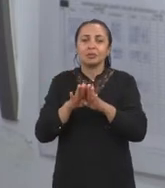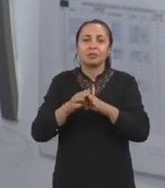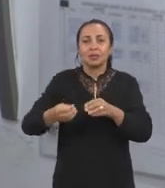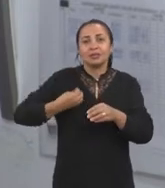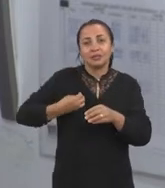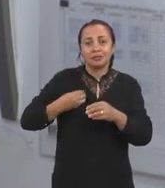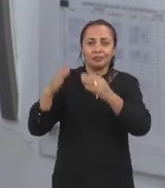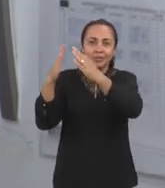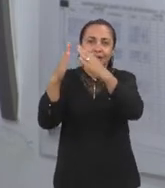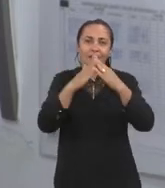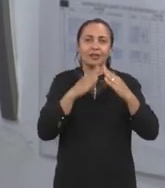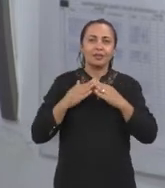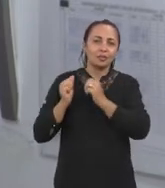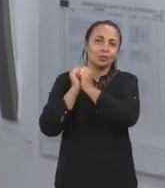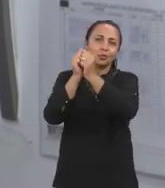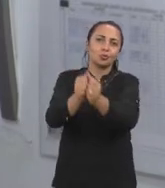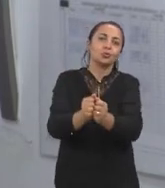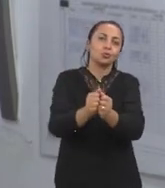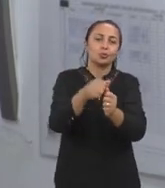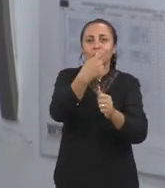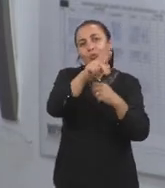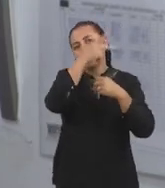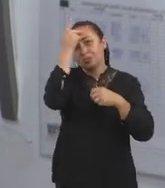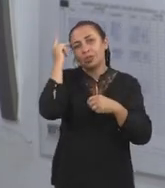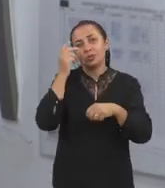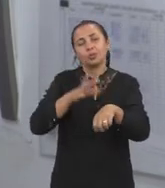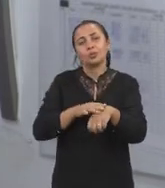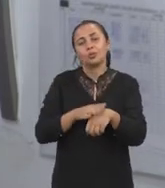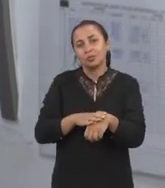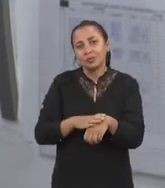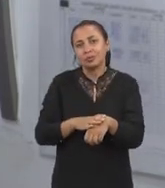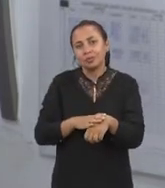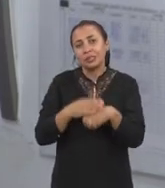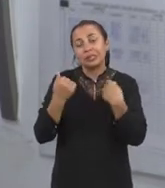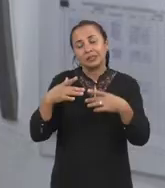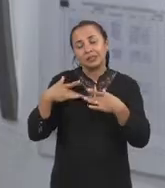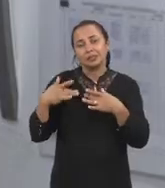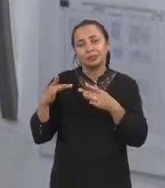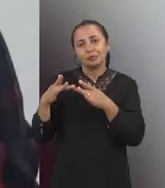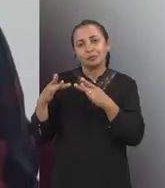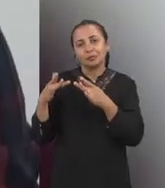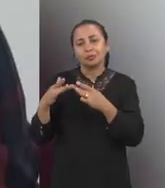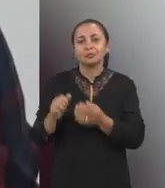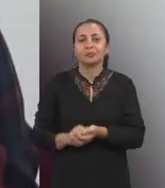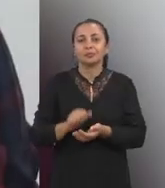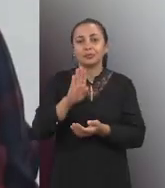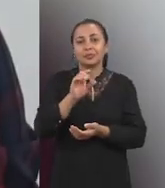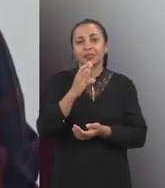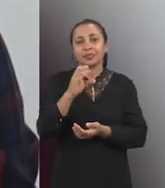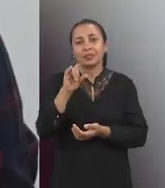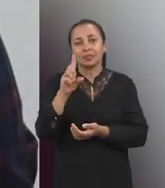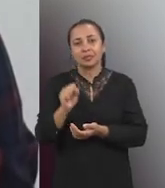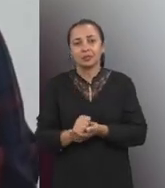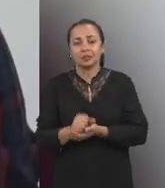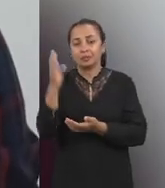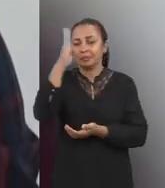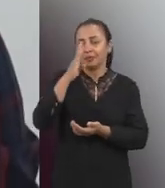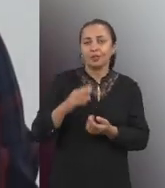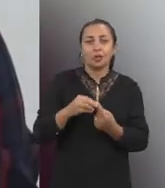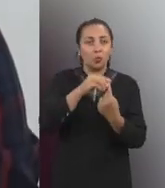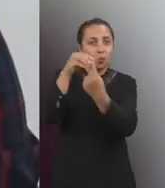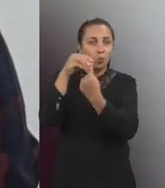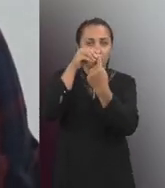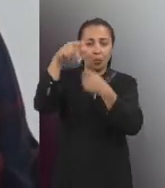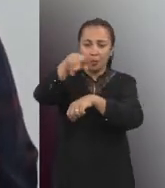moram no domicílio, que o paciente, e que tem maior chance de ser infectado pelo bacilo. O Brasil é o único país do mundo que